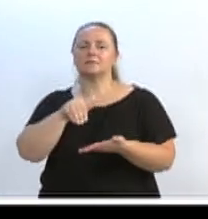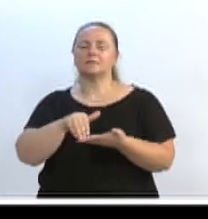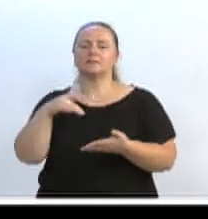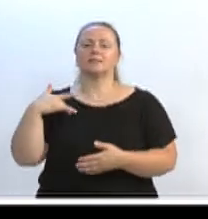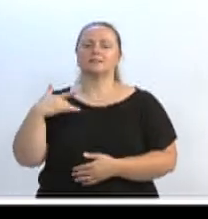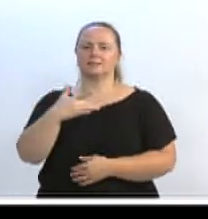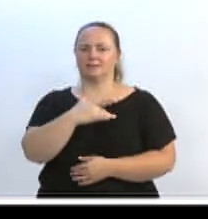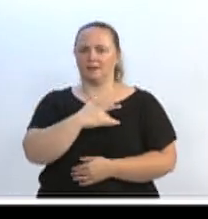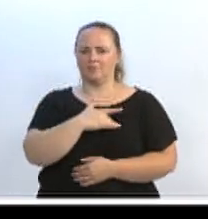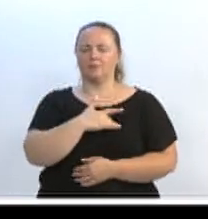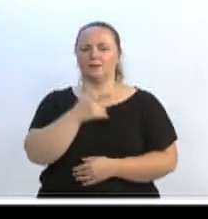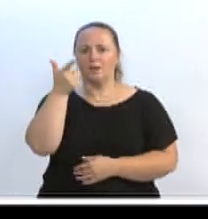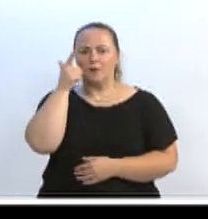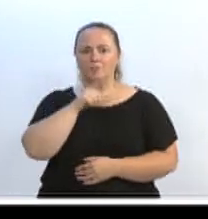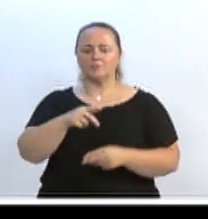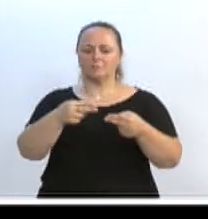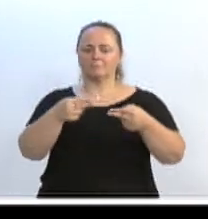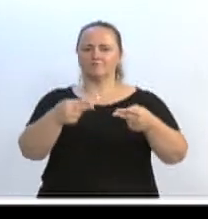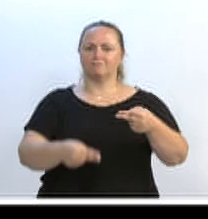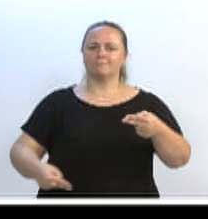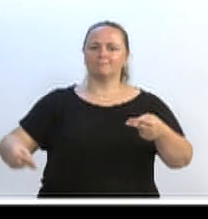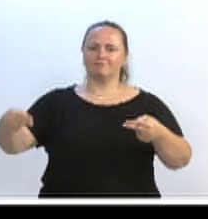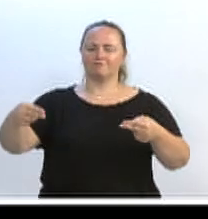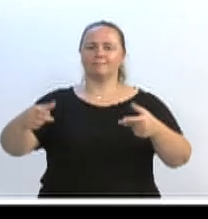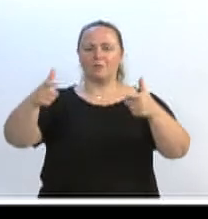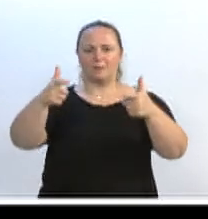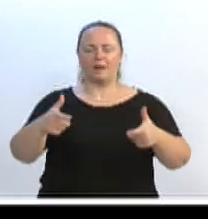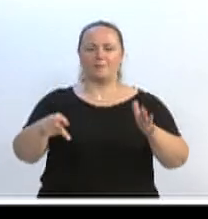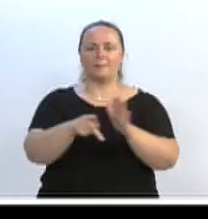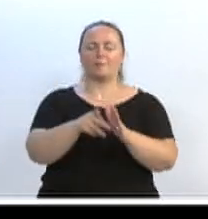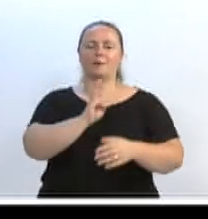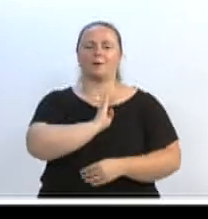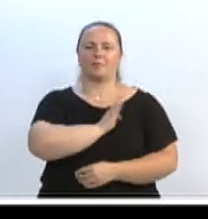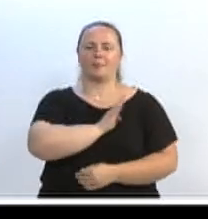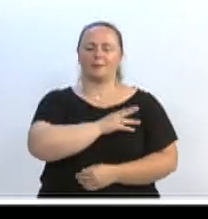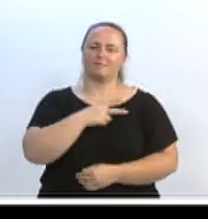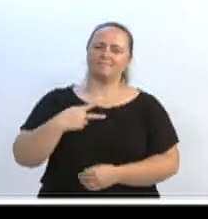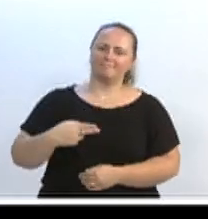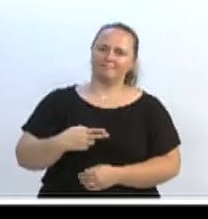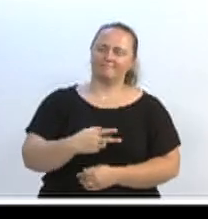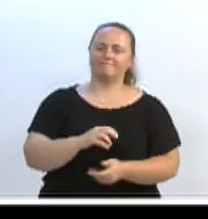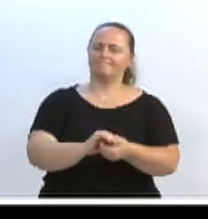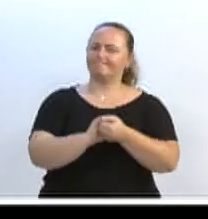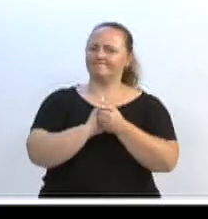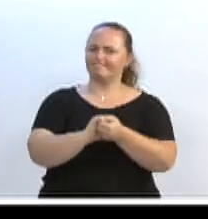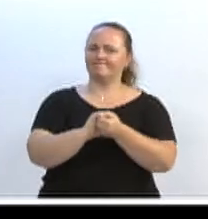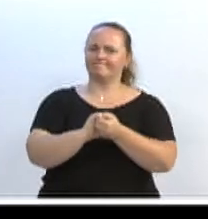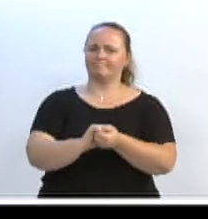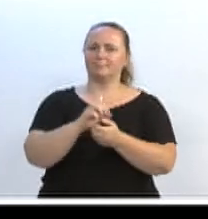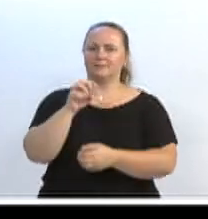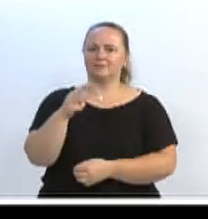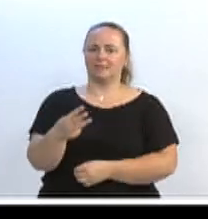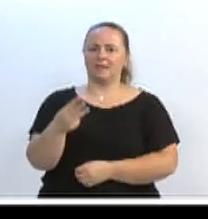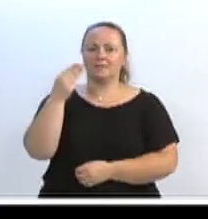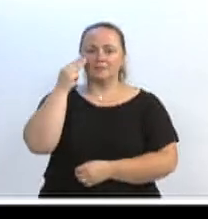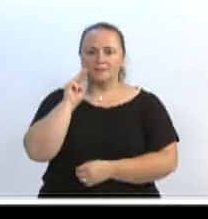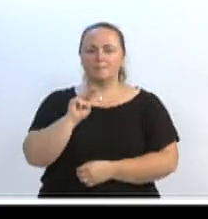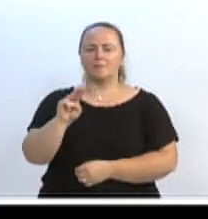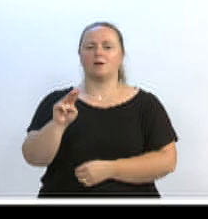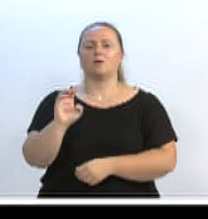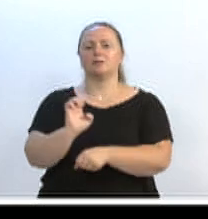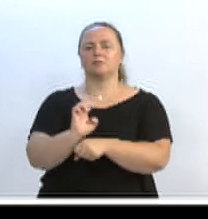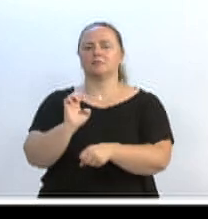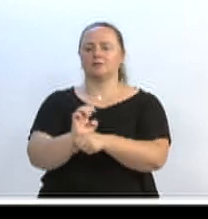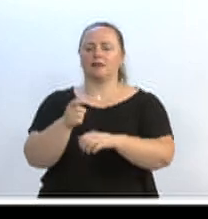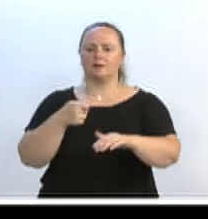coroniana. Entrega logo à tarde, juntamente com Santa Isabel, parabéns. são 3 milhões ao Estado que traz